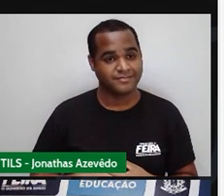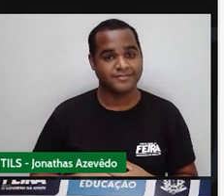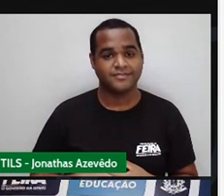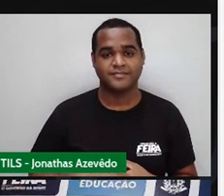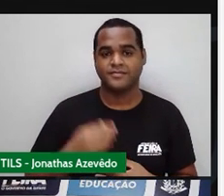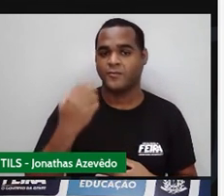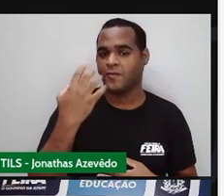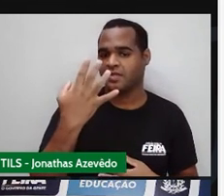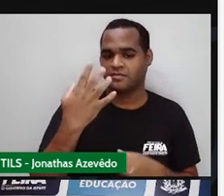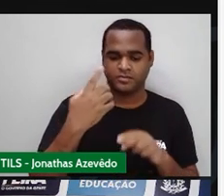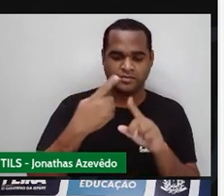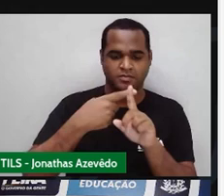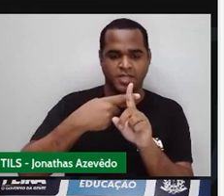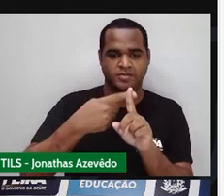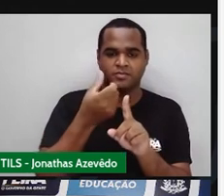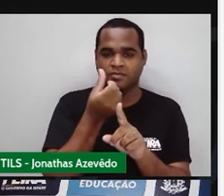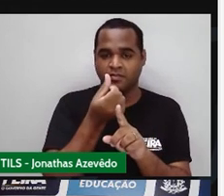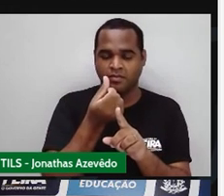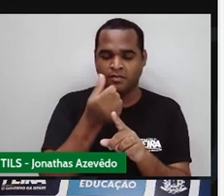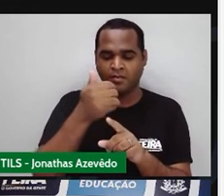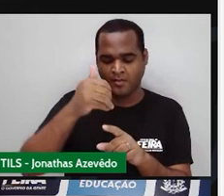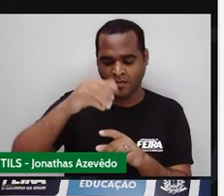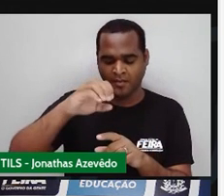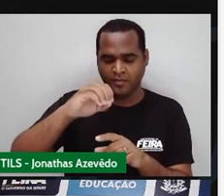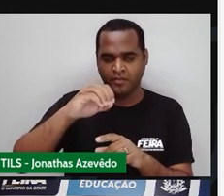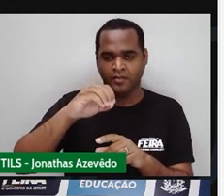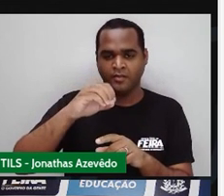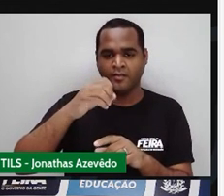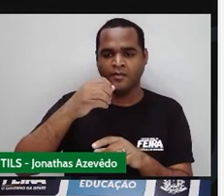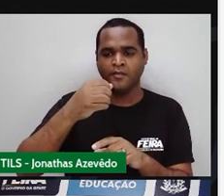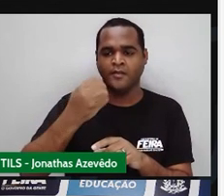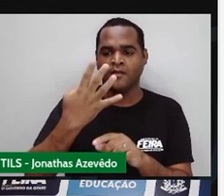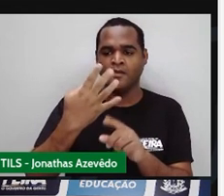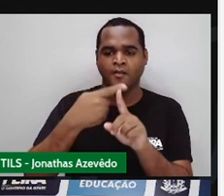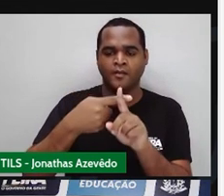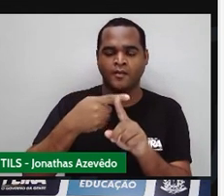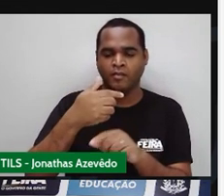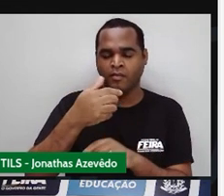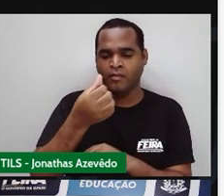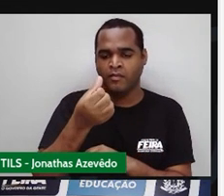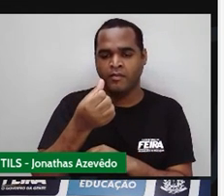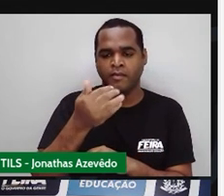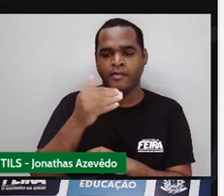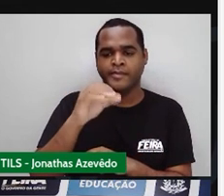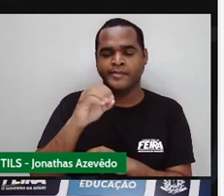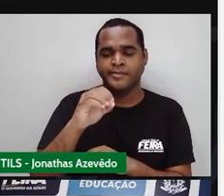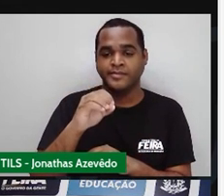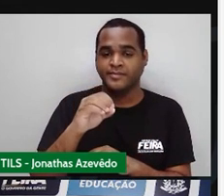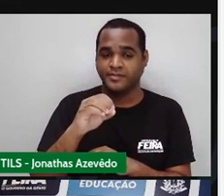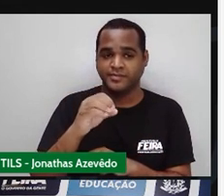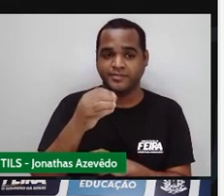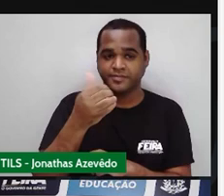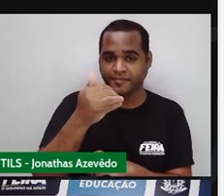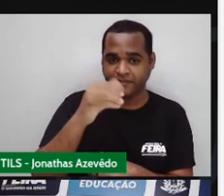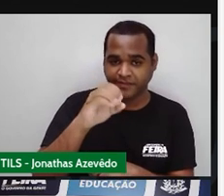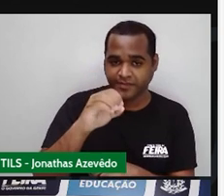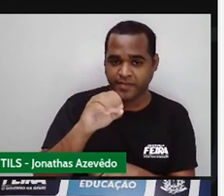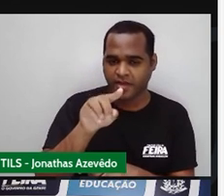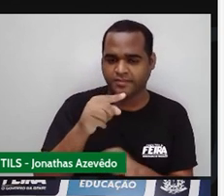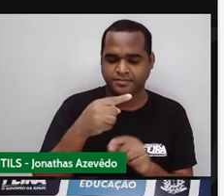4 mais 6 dá 10, tá bom? 10, você vai fazer